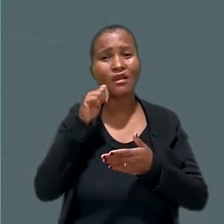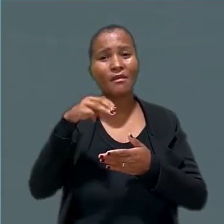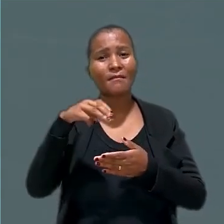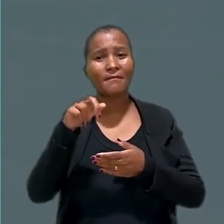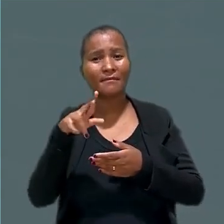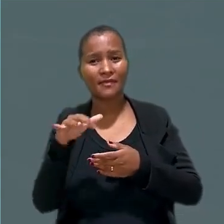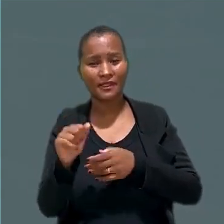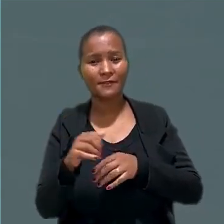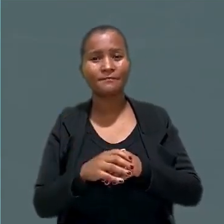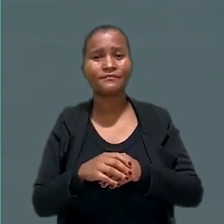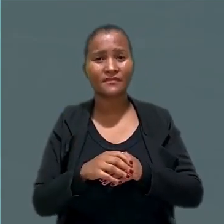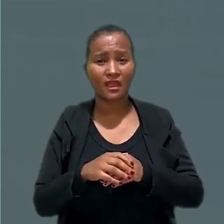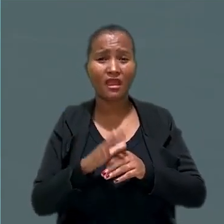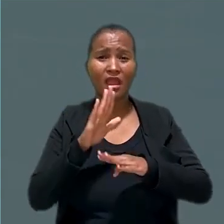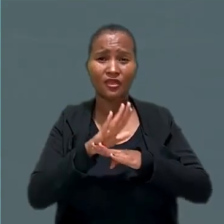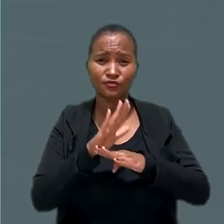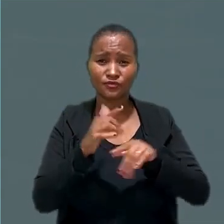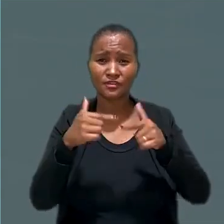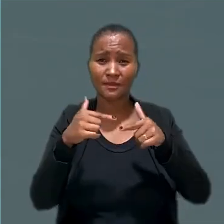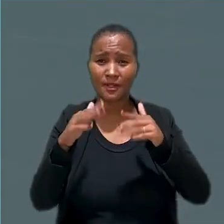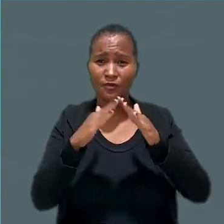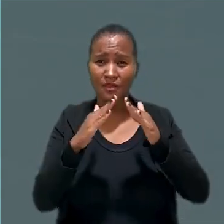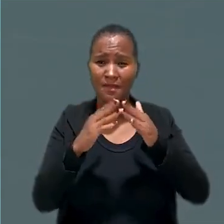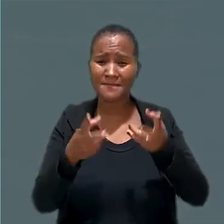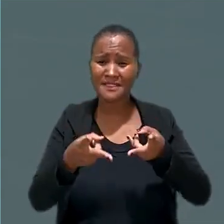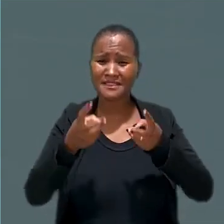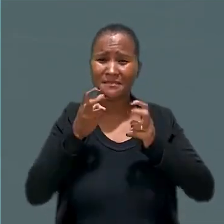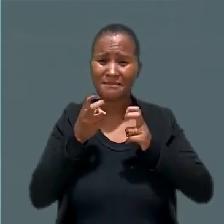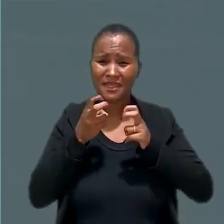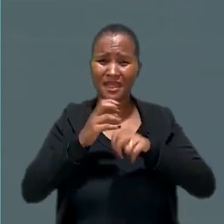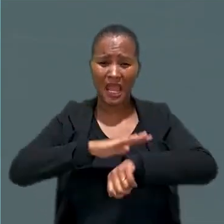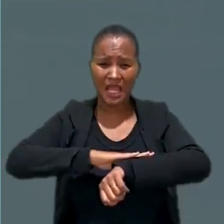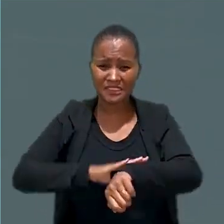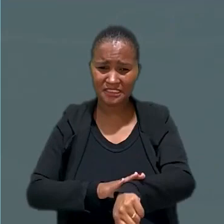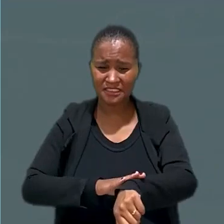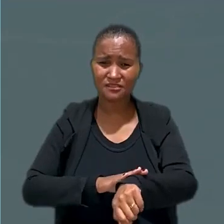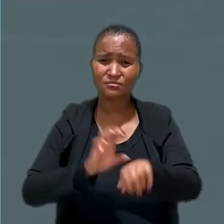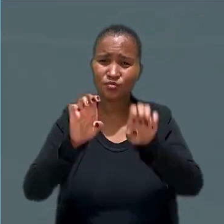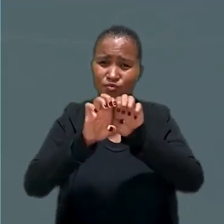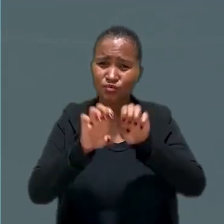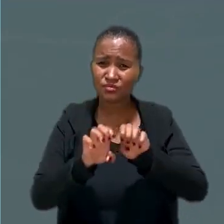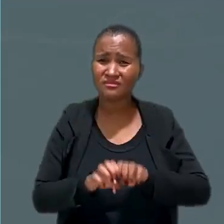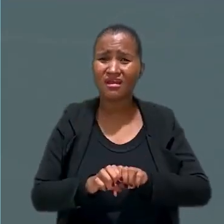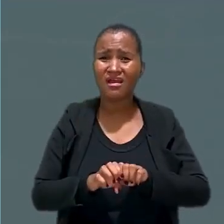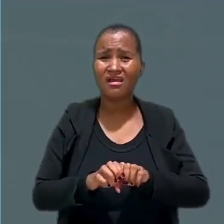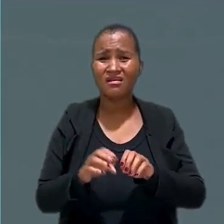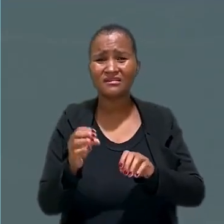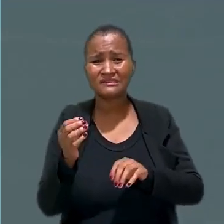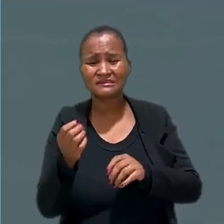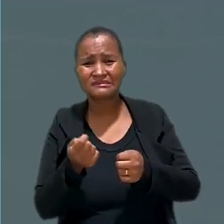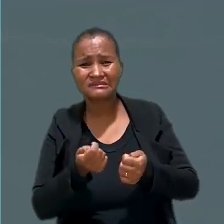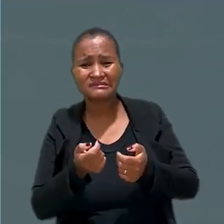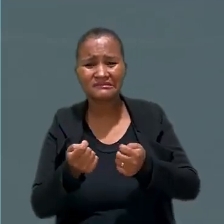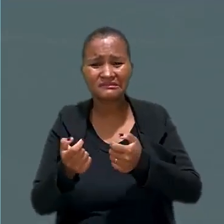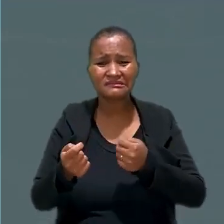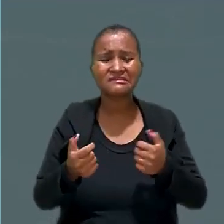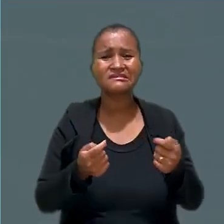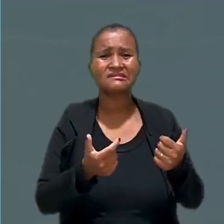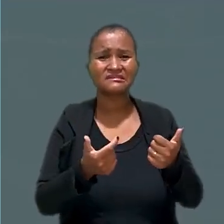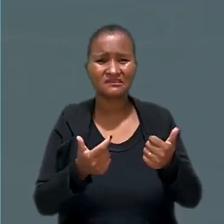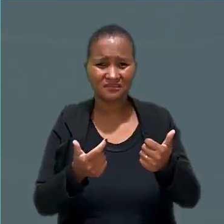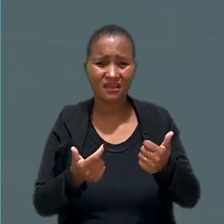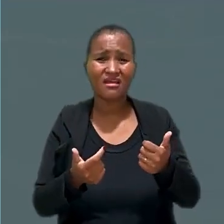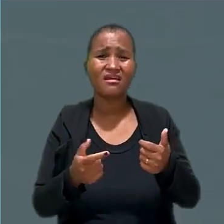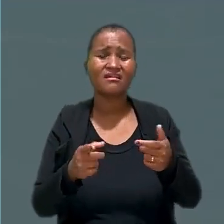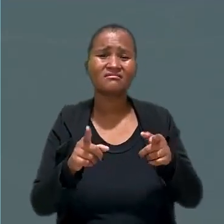Nos ajuda o trabalho doméstico a perceber o racismo estrutural, a precarização e a invisibilização do trabalho